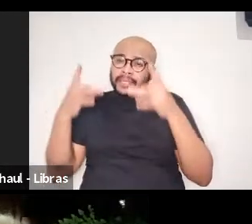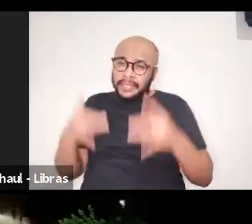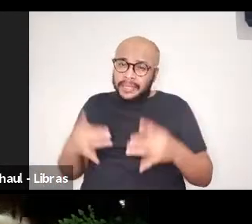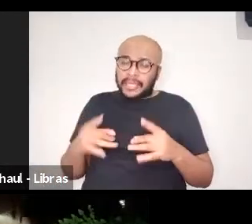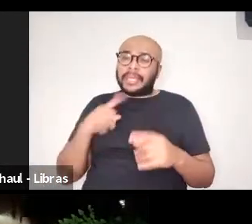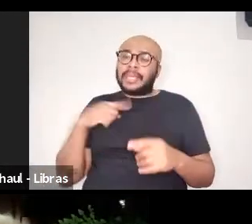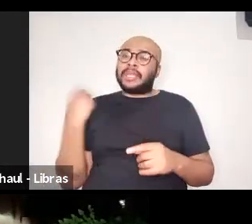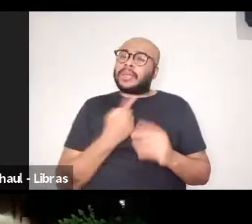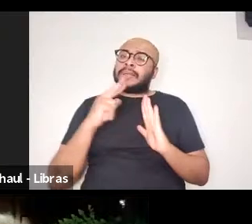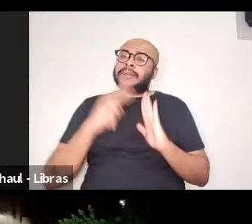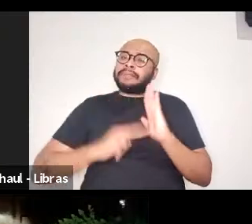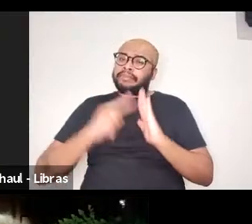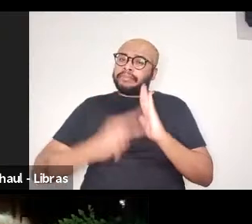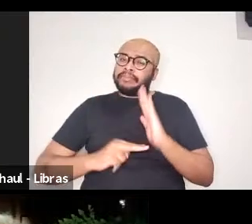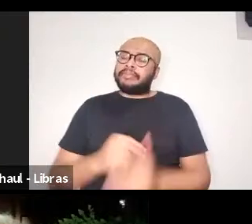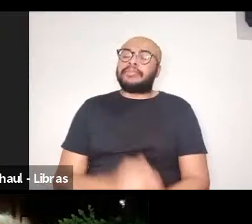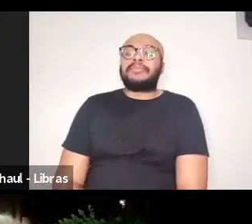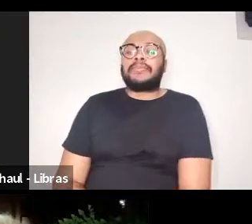lemos essas resenhas.